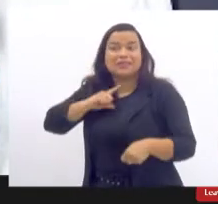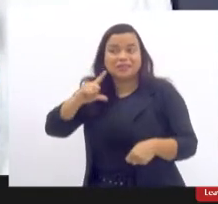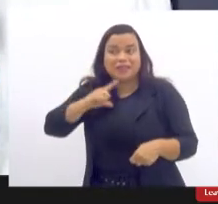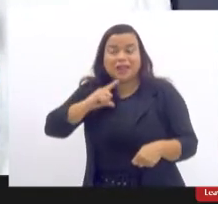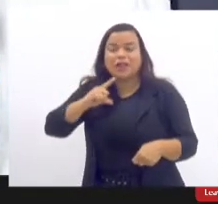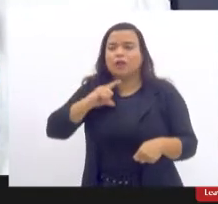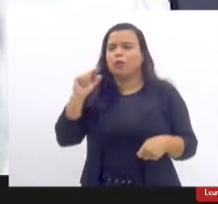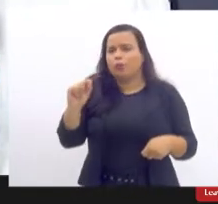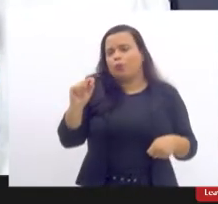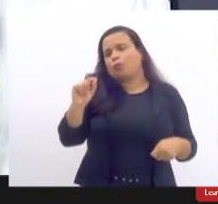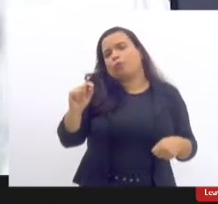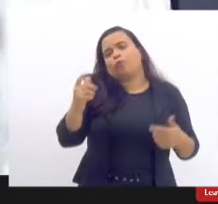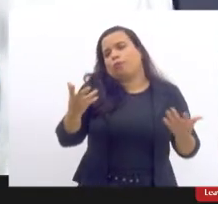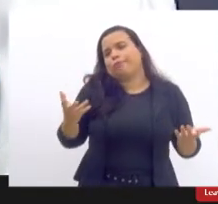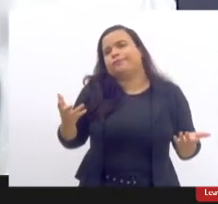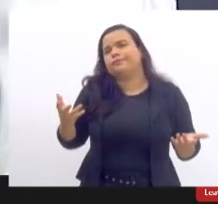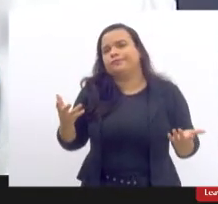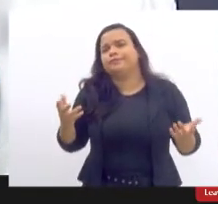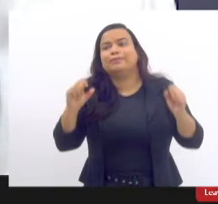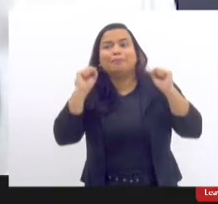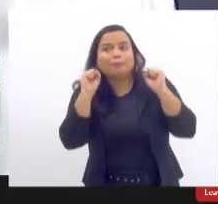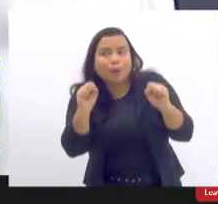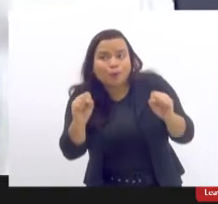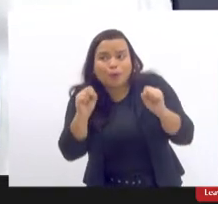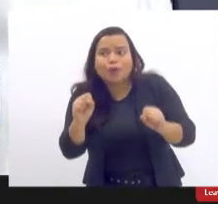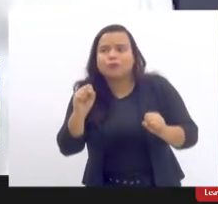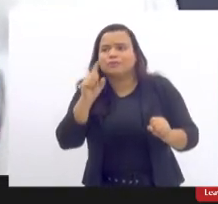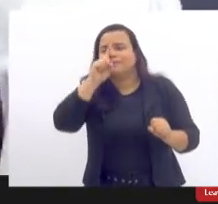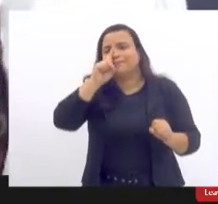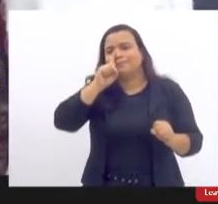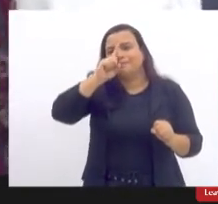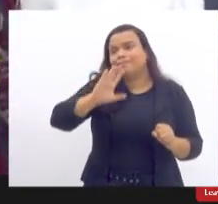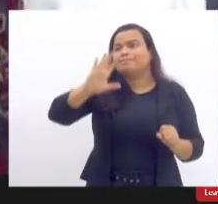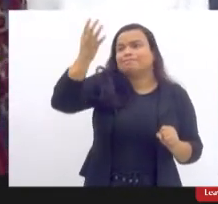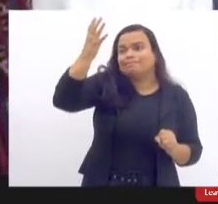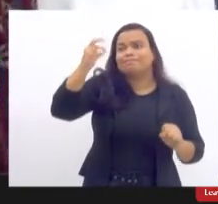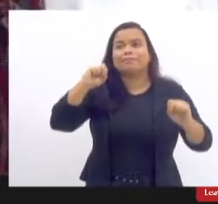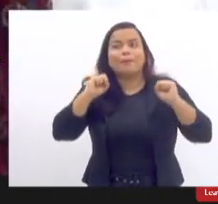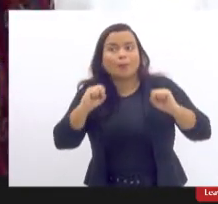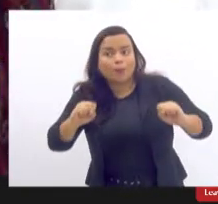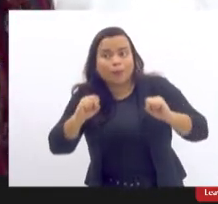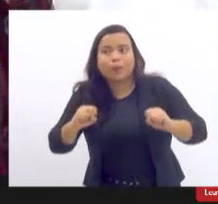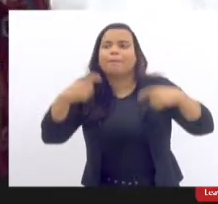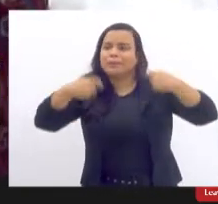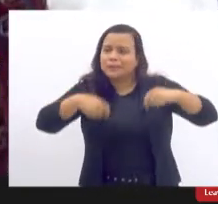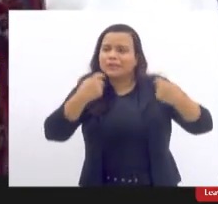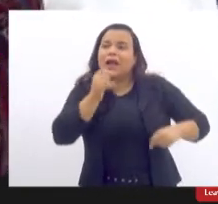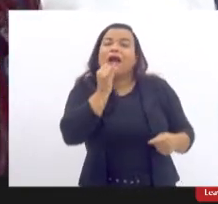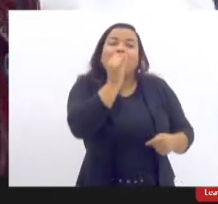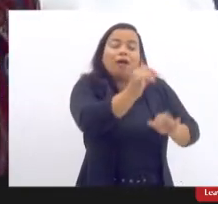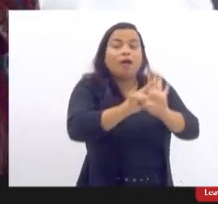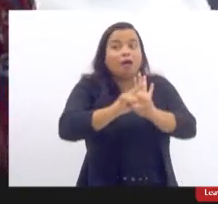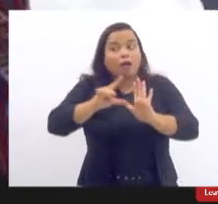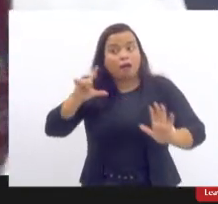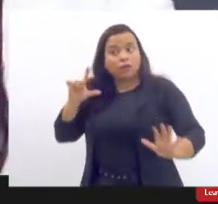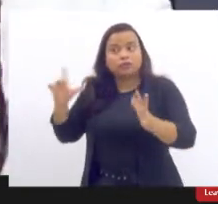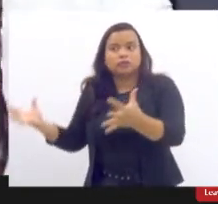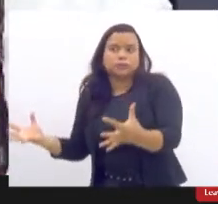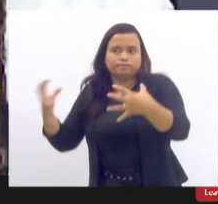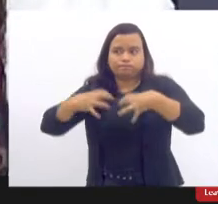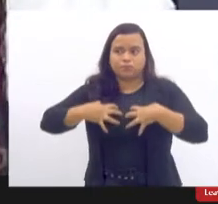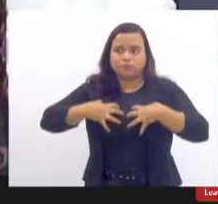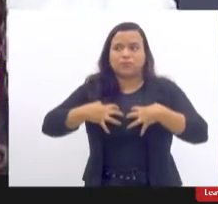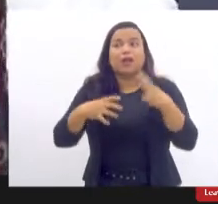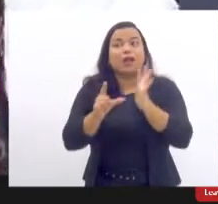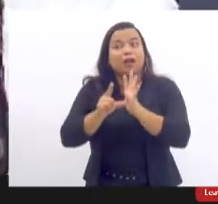podem haver problemas. E essa informação tem que ser dada antes, de forma muito clara,